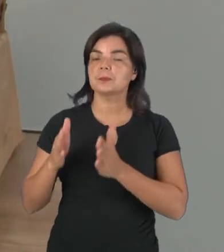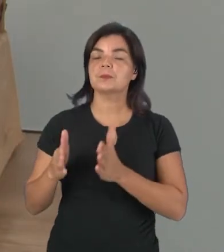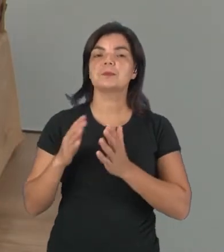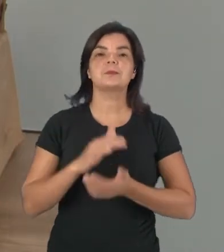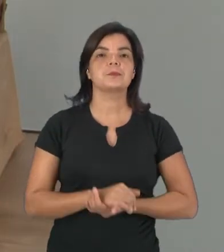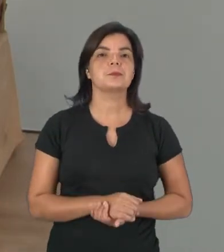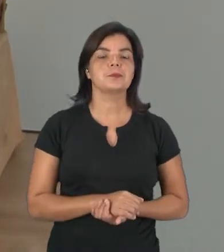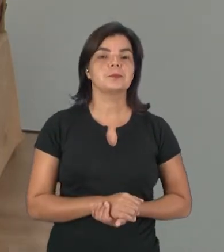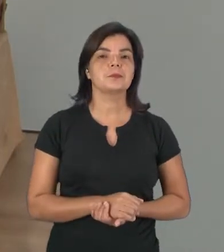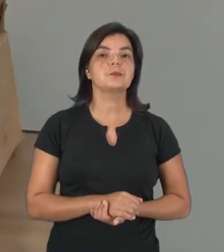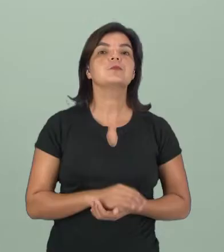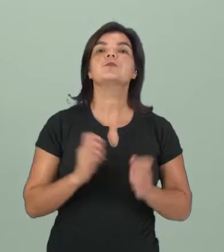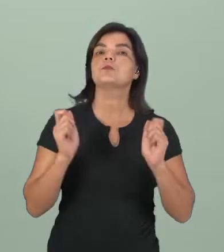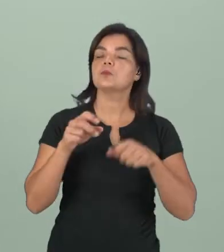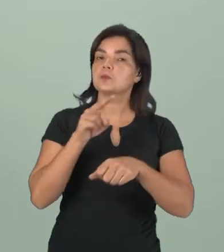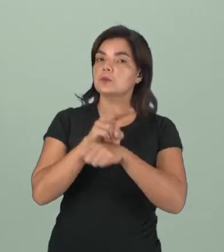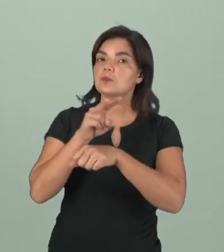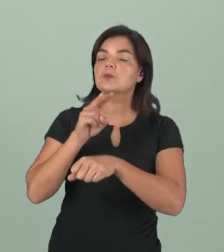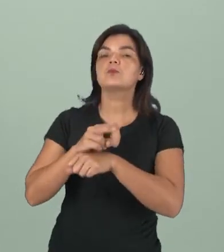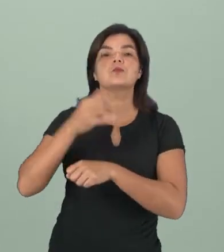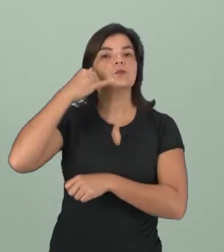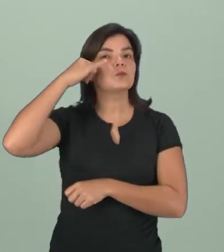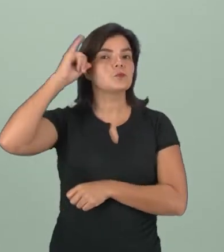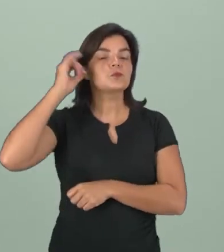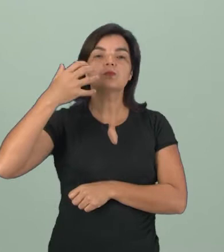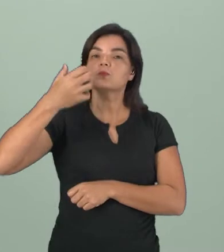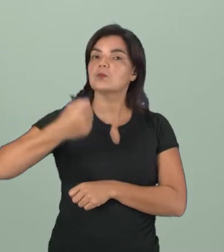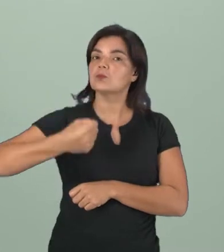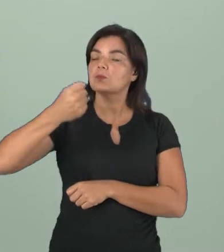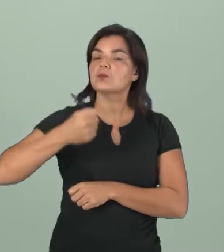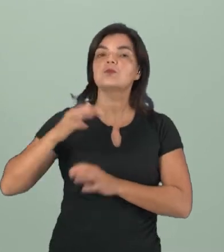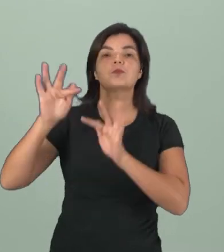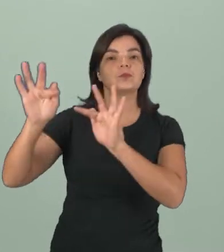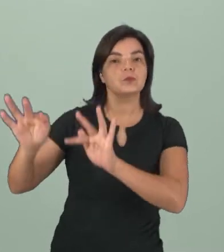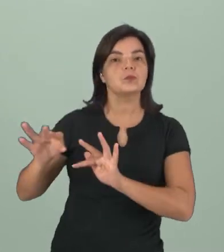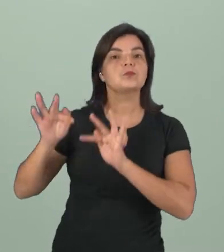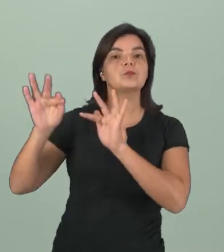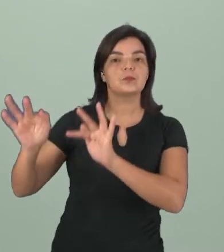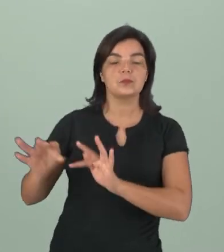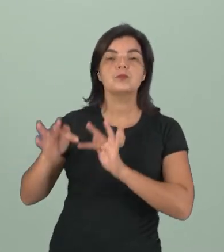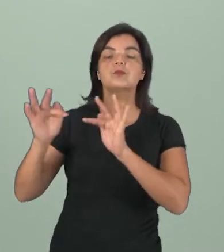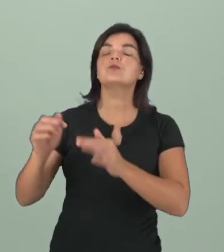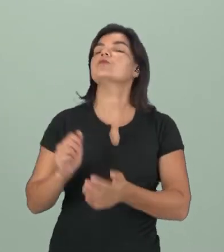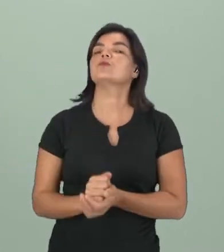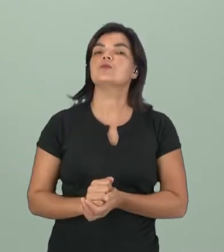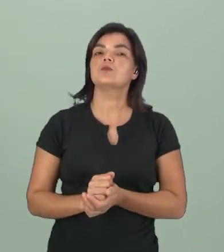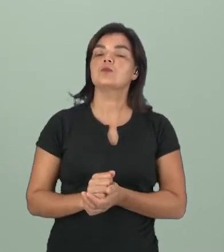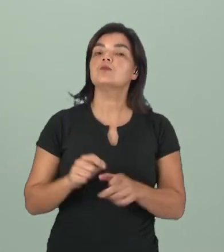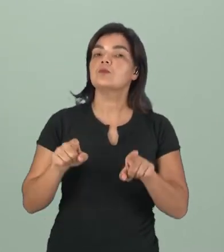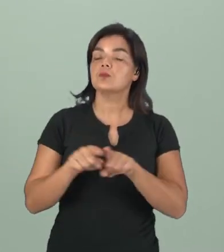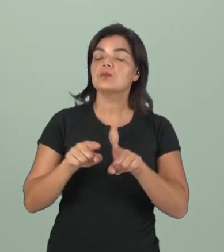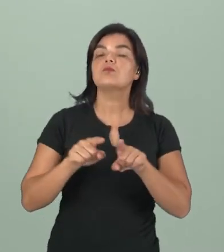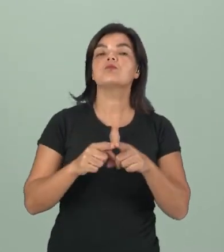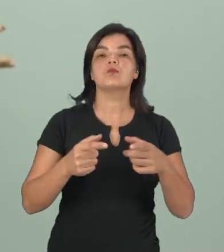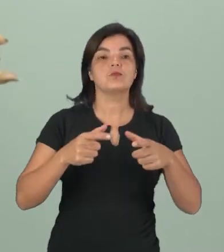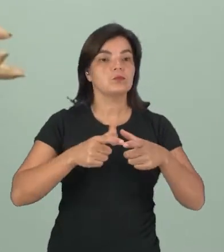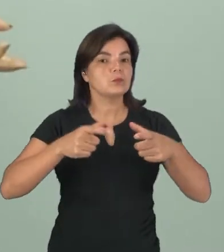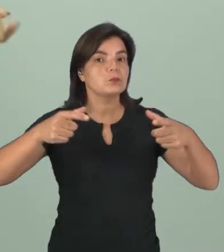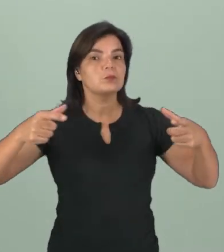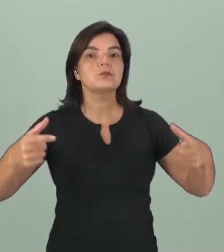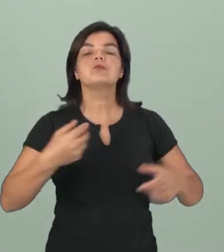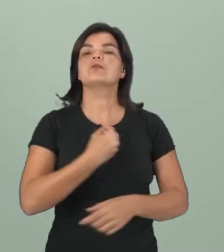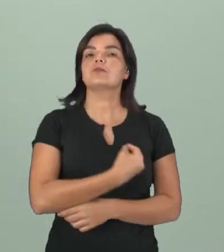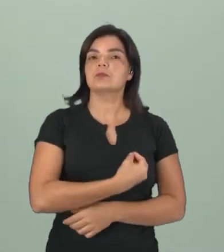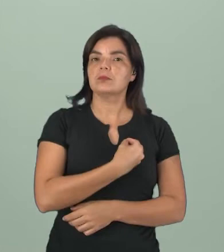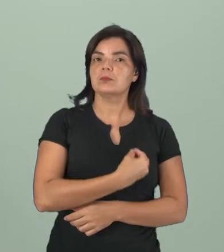Podemos criar a vaca em uma fazenda, em um sítio onde tenha bastante espaço para